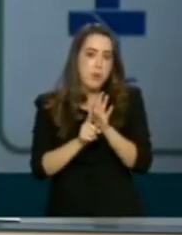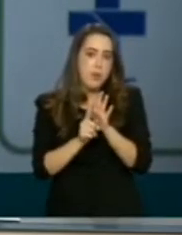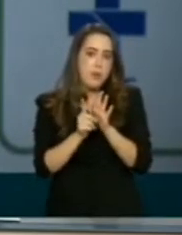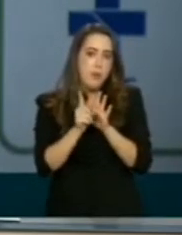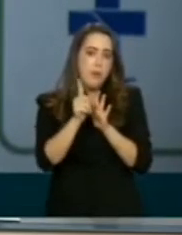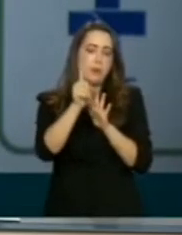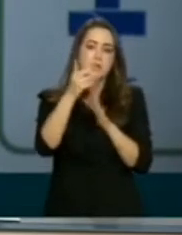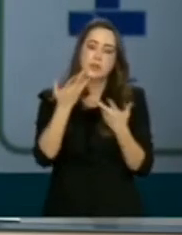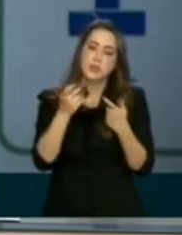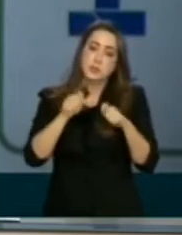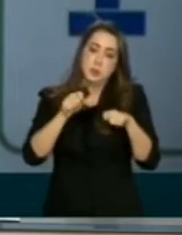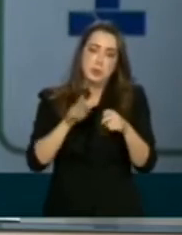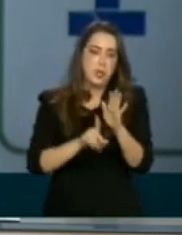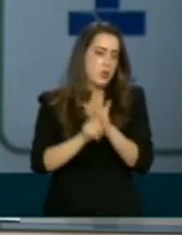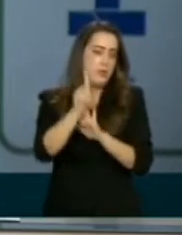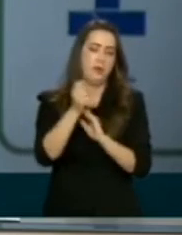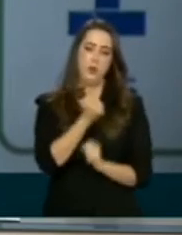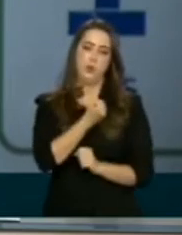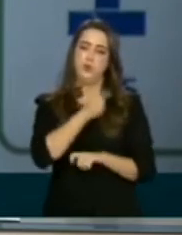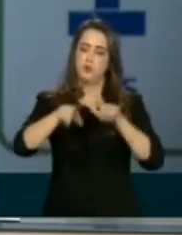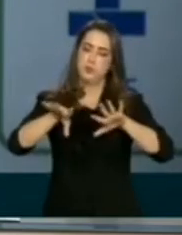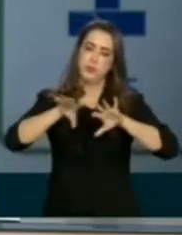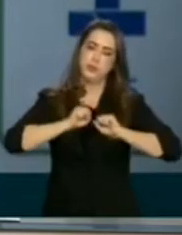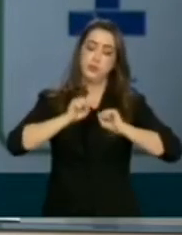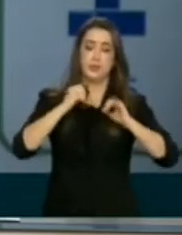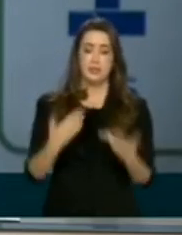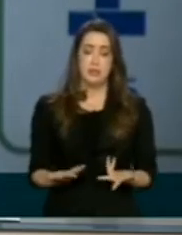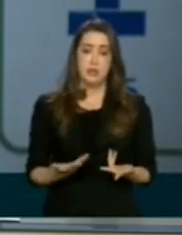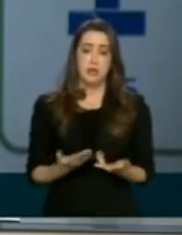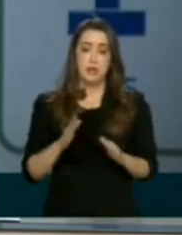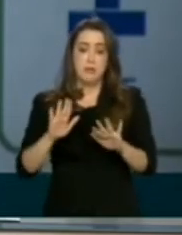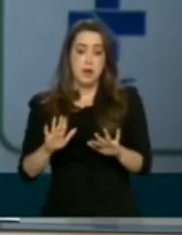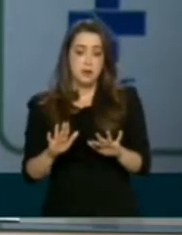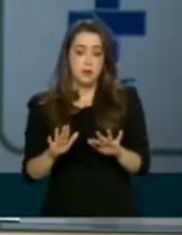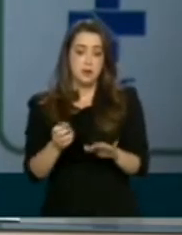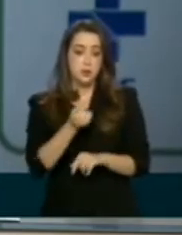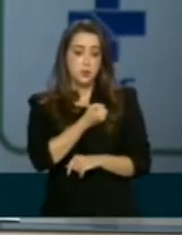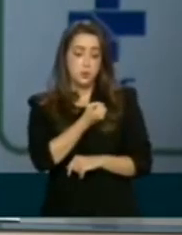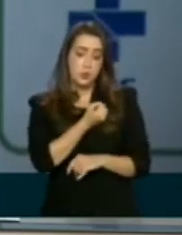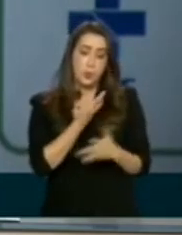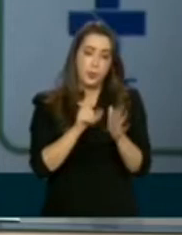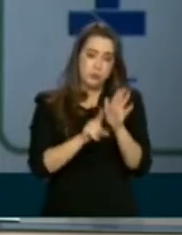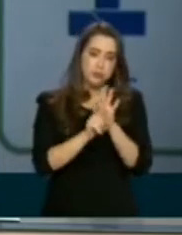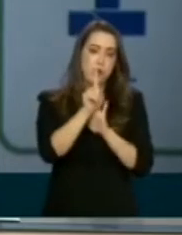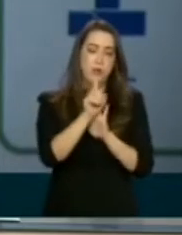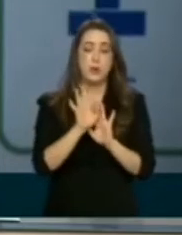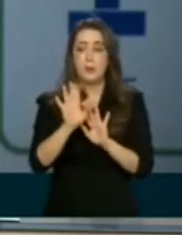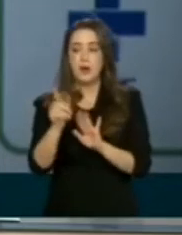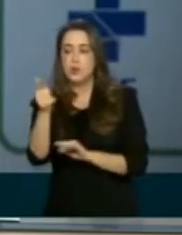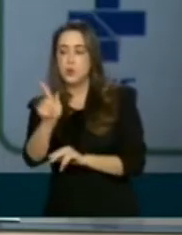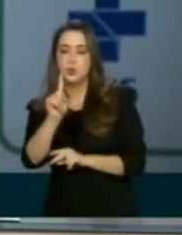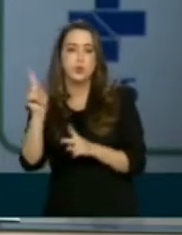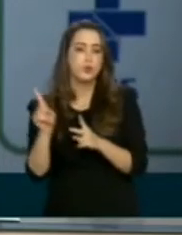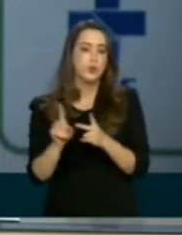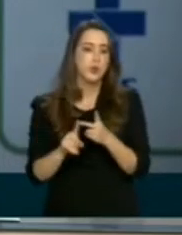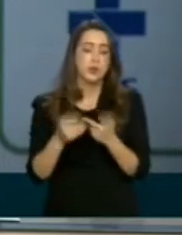número de casos. Isso é uma coisa. O número de infectados, isso é um fato. O outro fato é